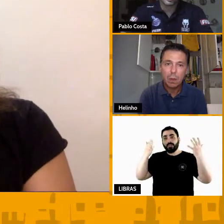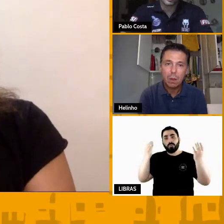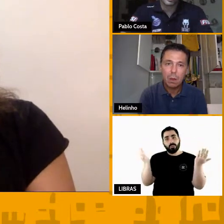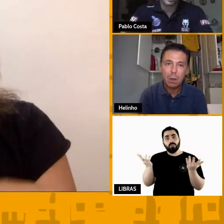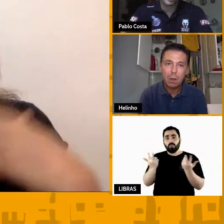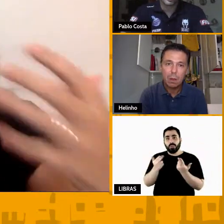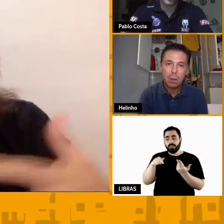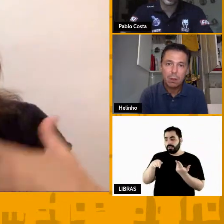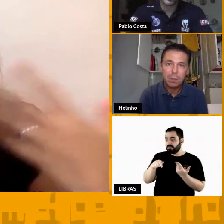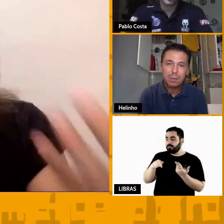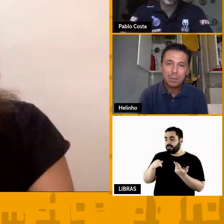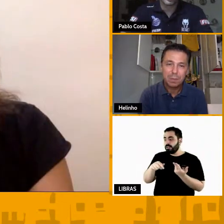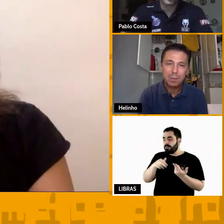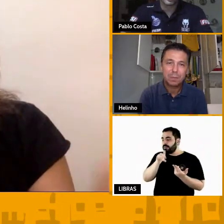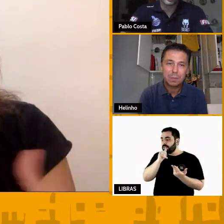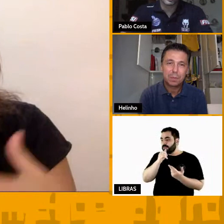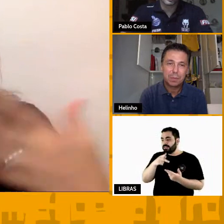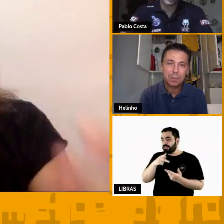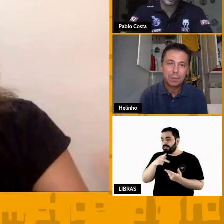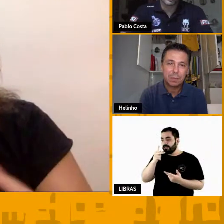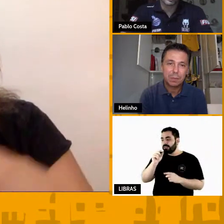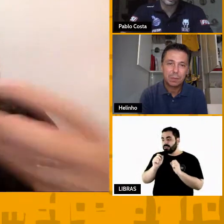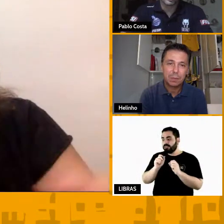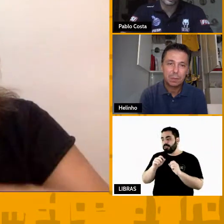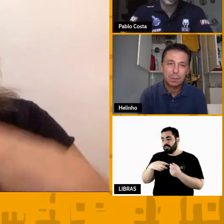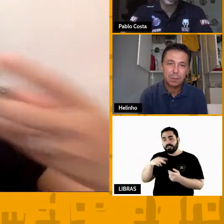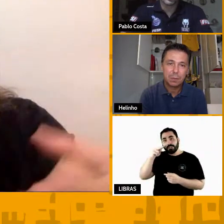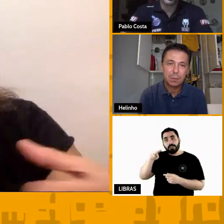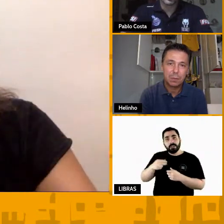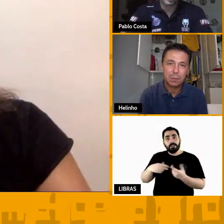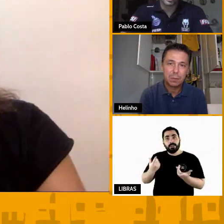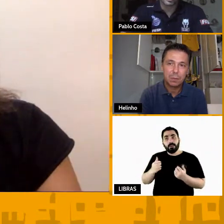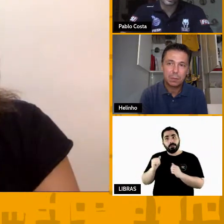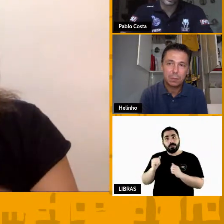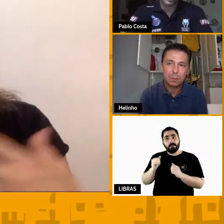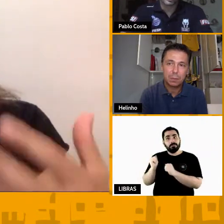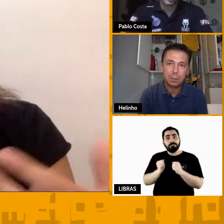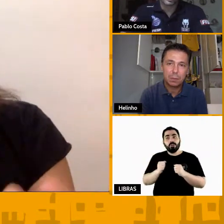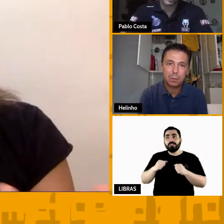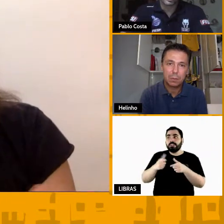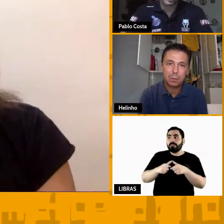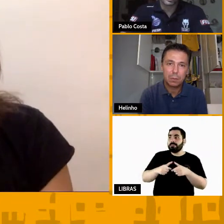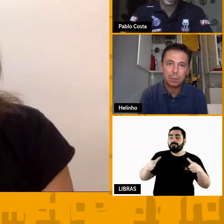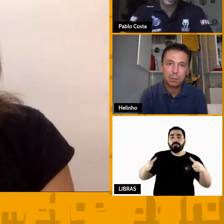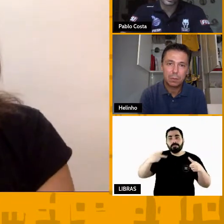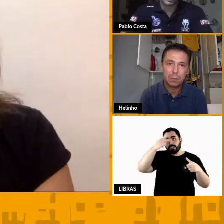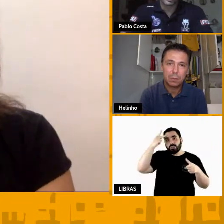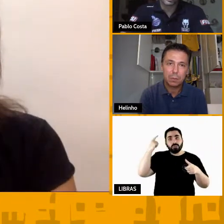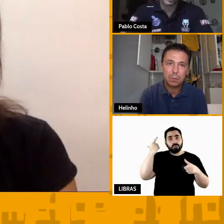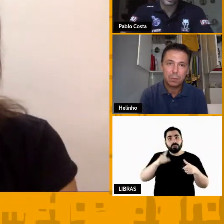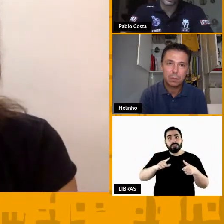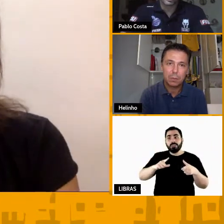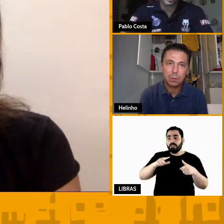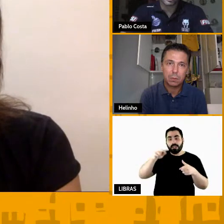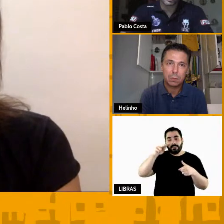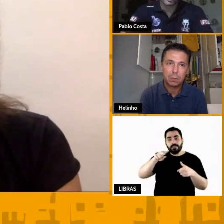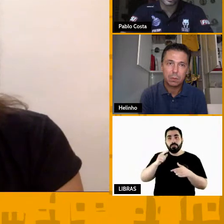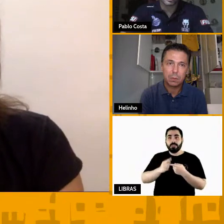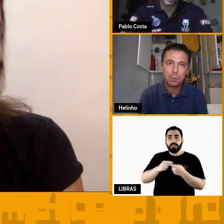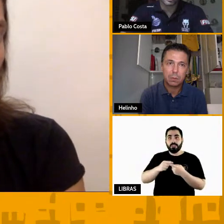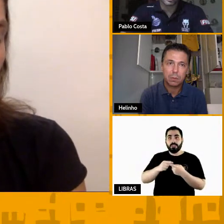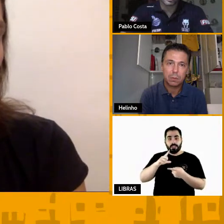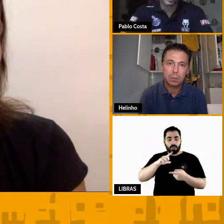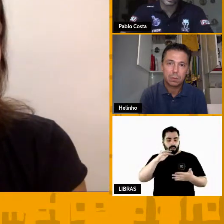com Libras, né? Permitindo que mais pessoas o acessem com outro recurso linguístico que acho que tem tudo a ver aqui com o que a gente quer